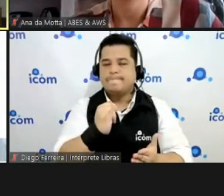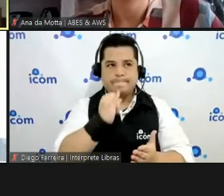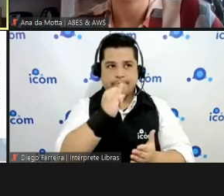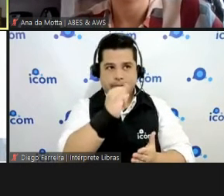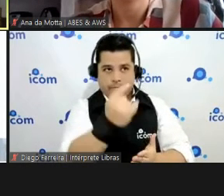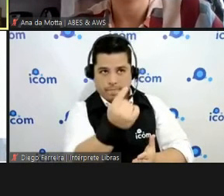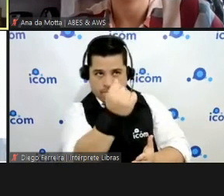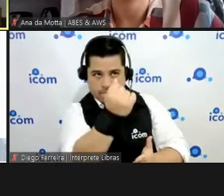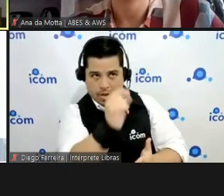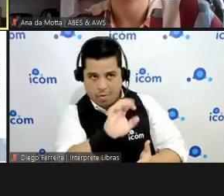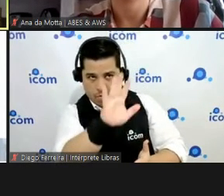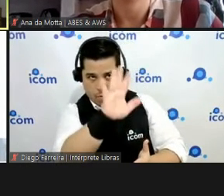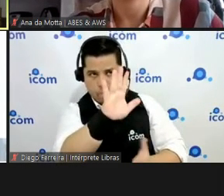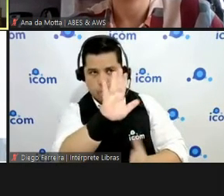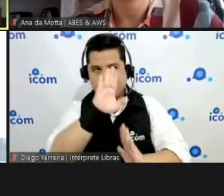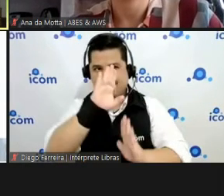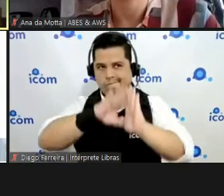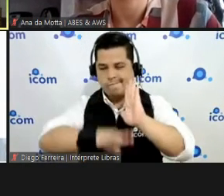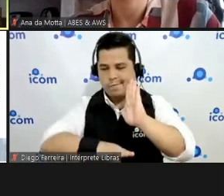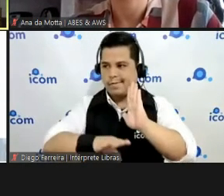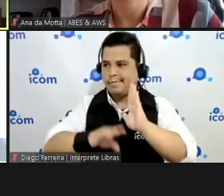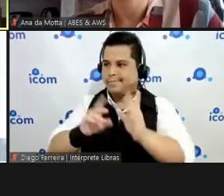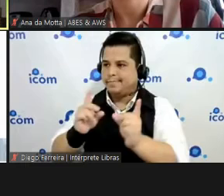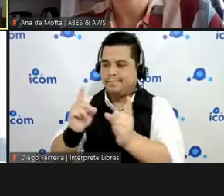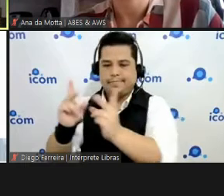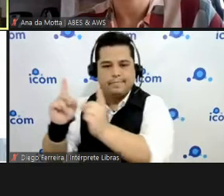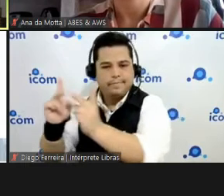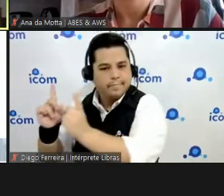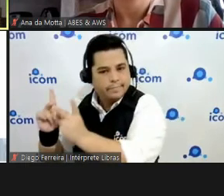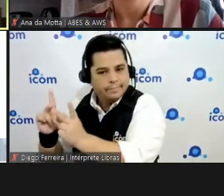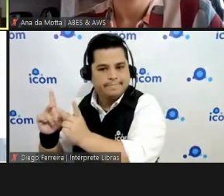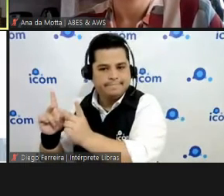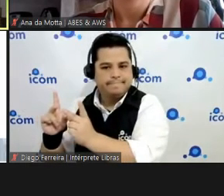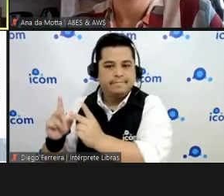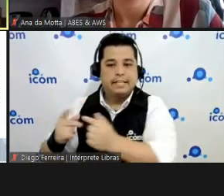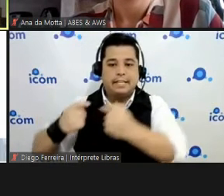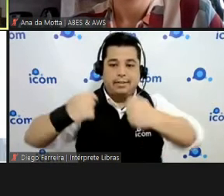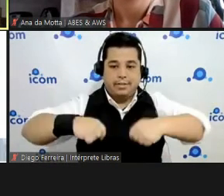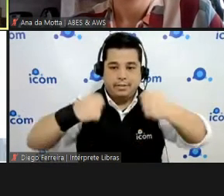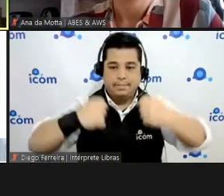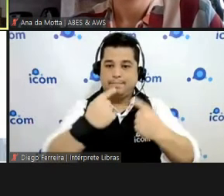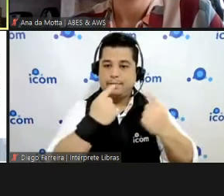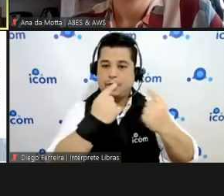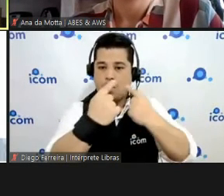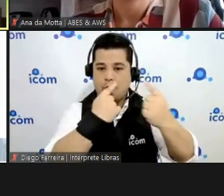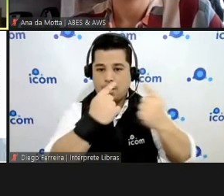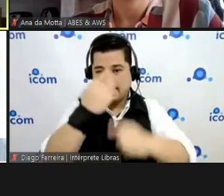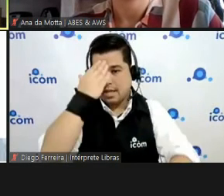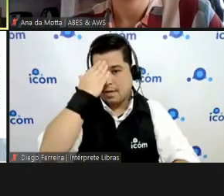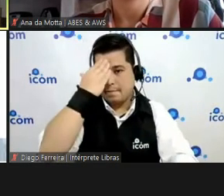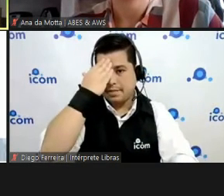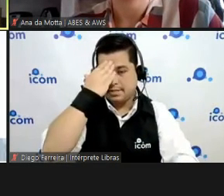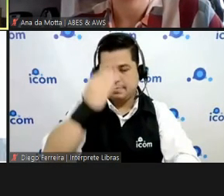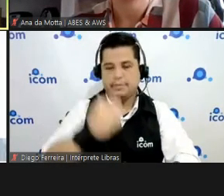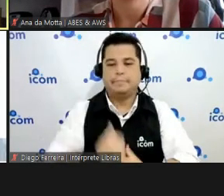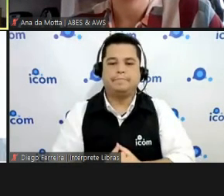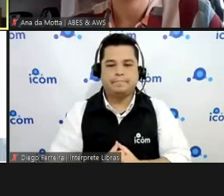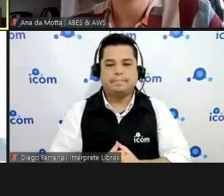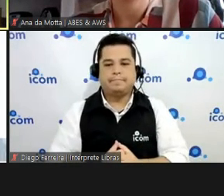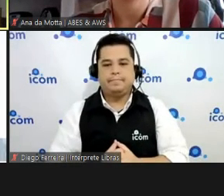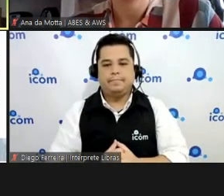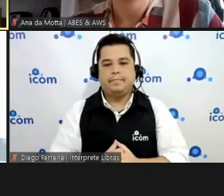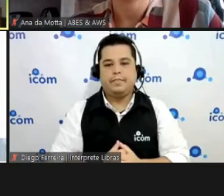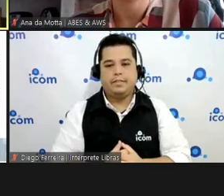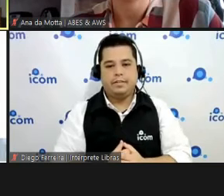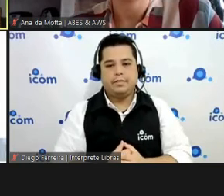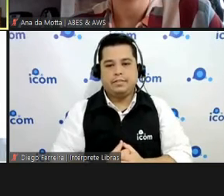preço mas pelo maior desconto maior desconto de que? na precificação que eu já fiz lá máxima com o grande fornecedor então esses são